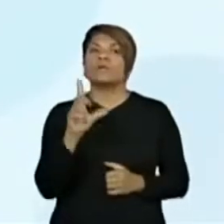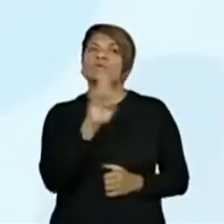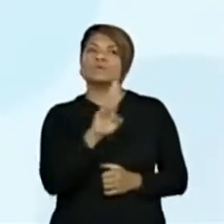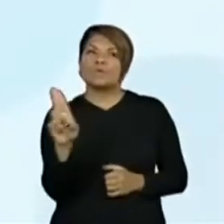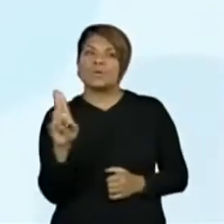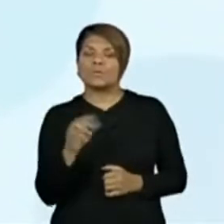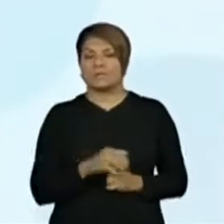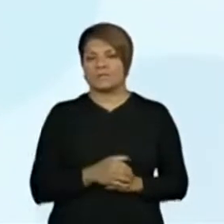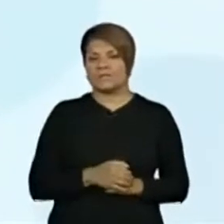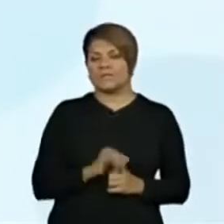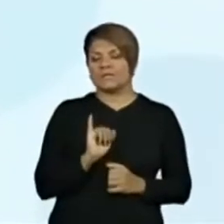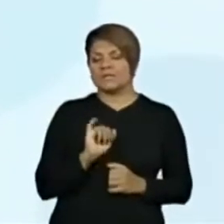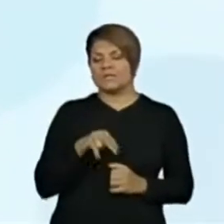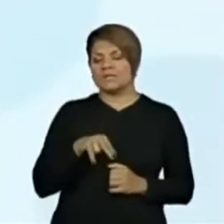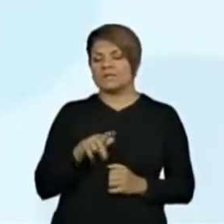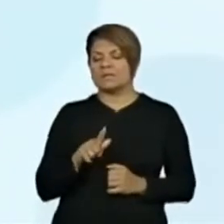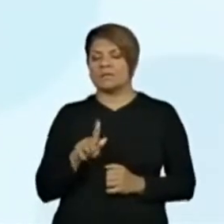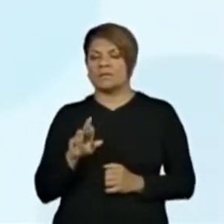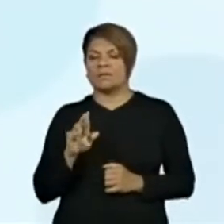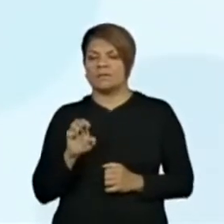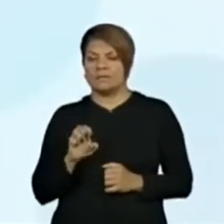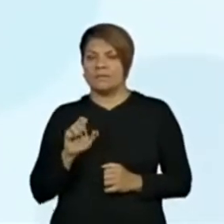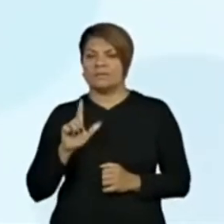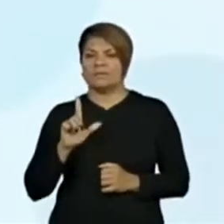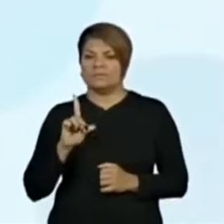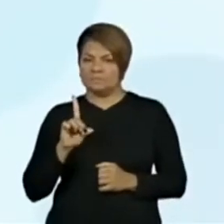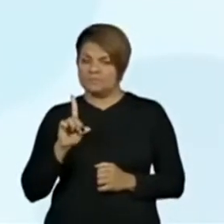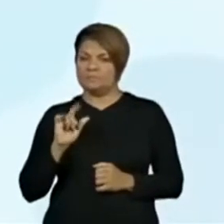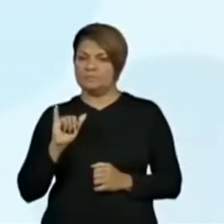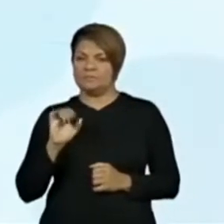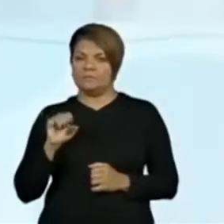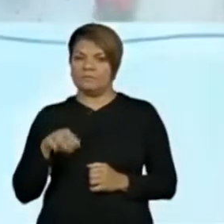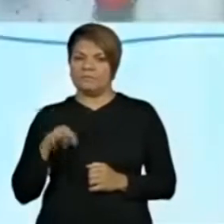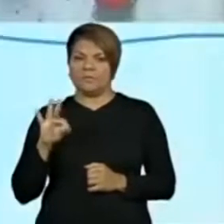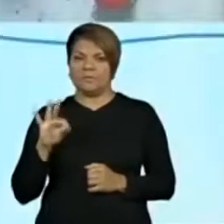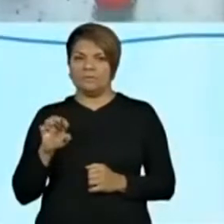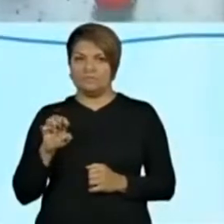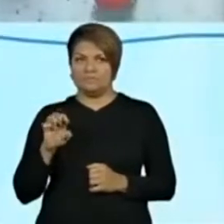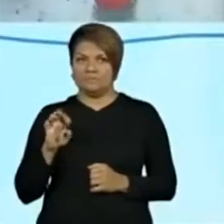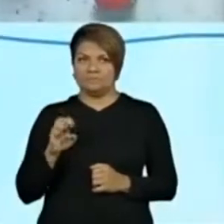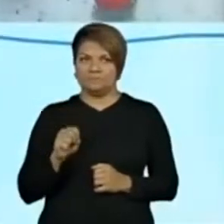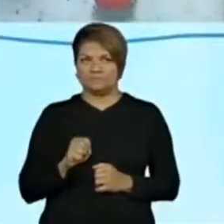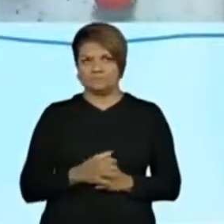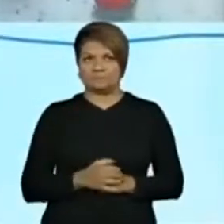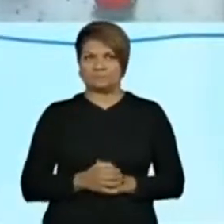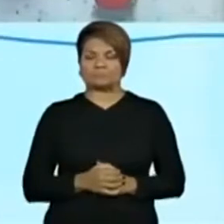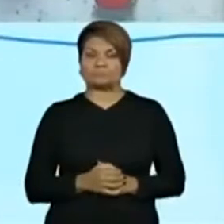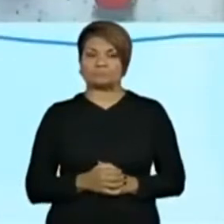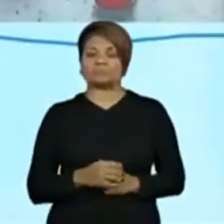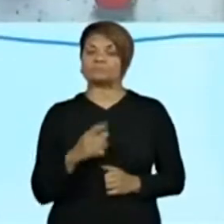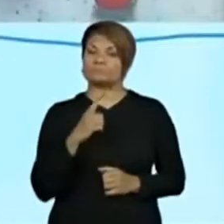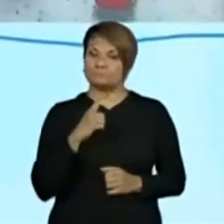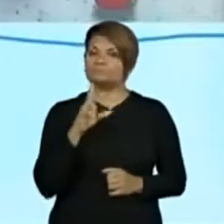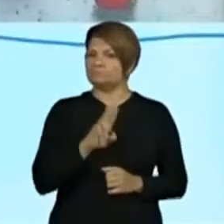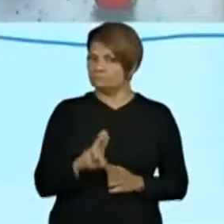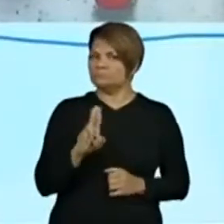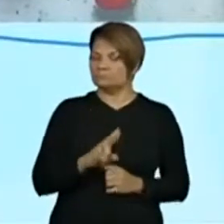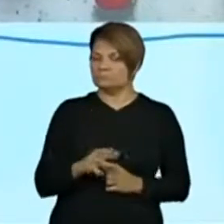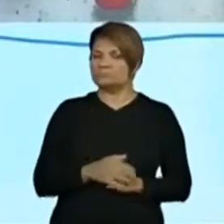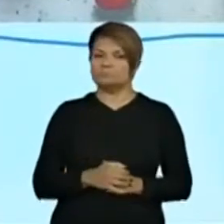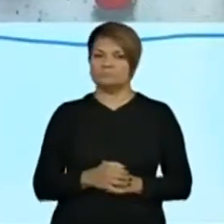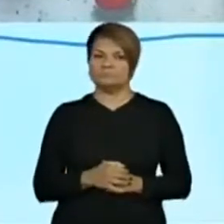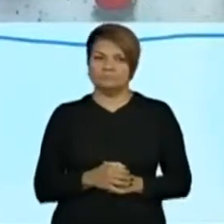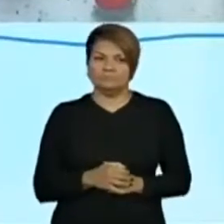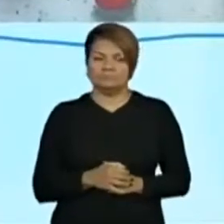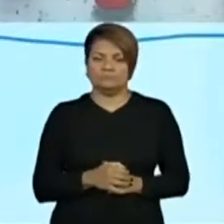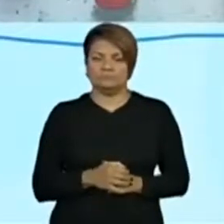ingredientes. Que a gente vai utilizar, né? Que a gente vai utilizar. E depois,